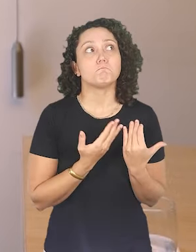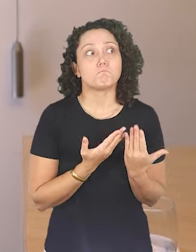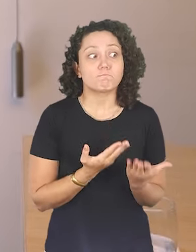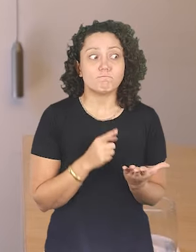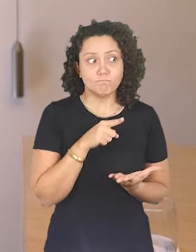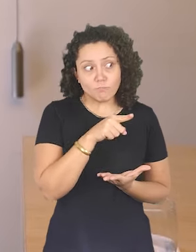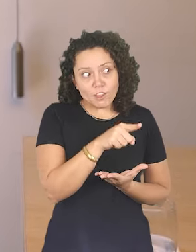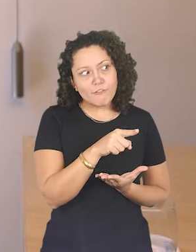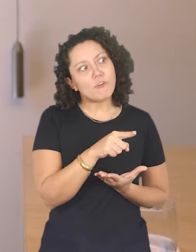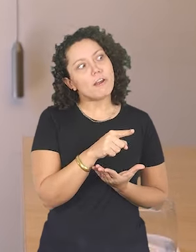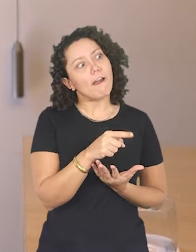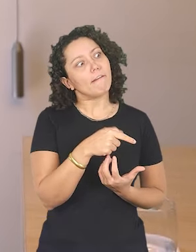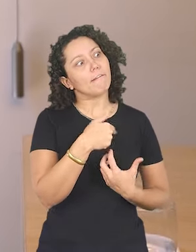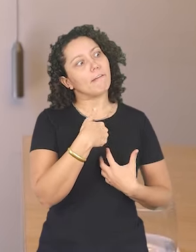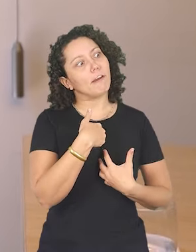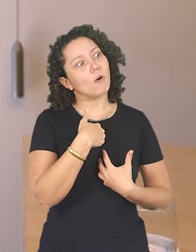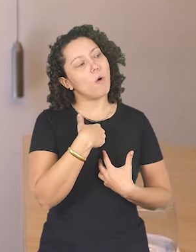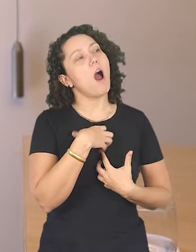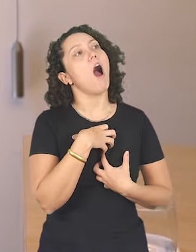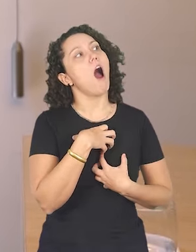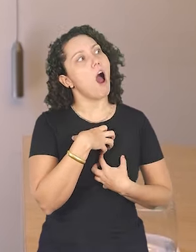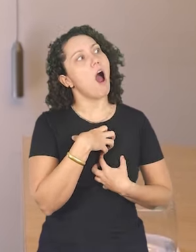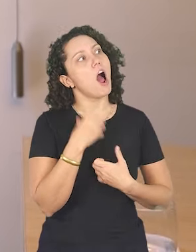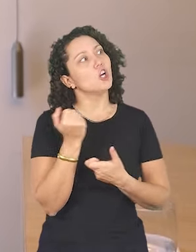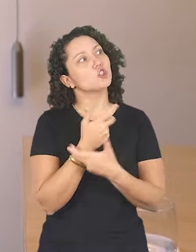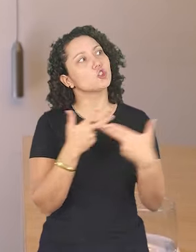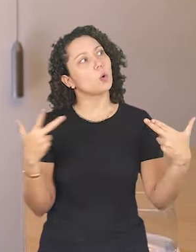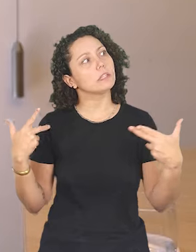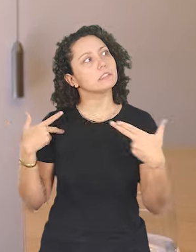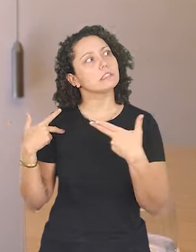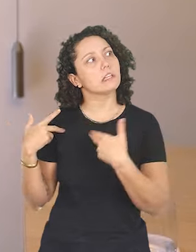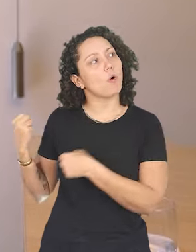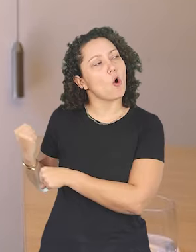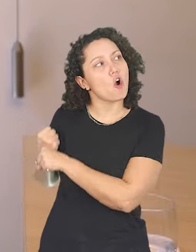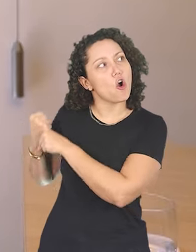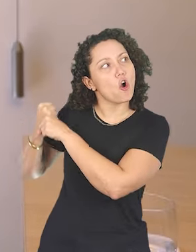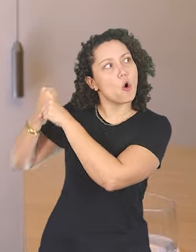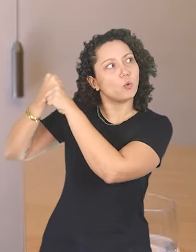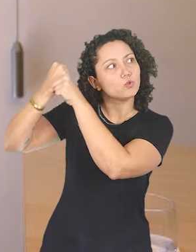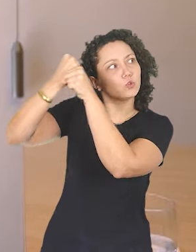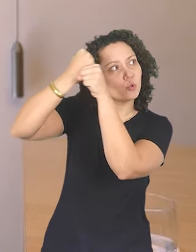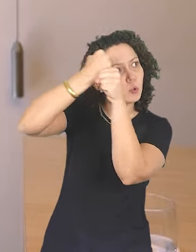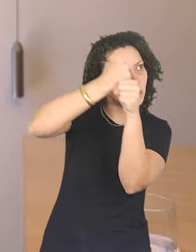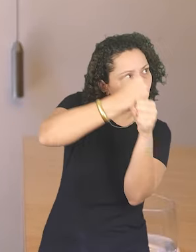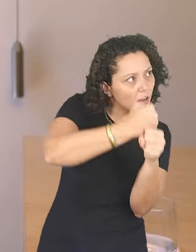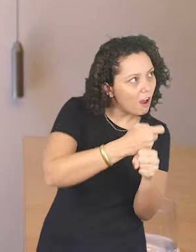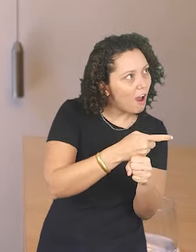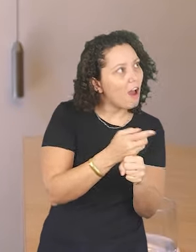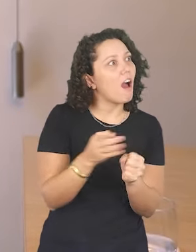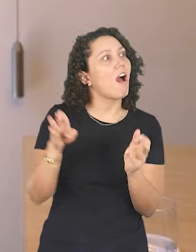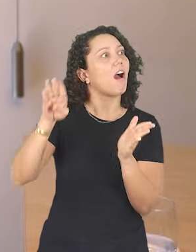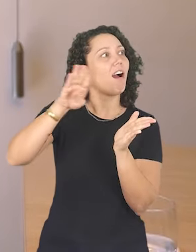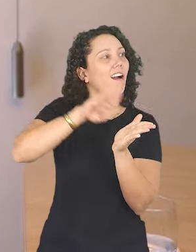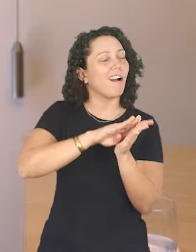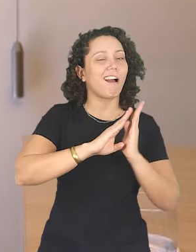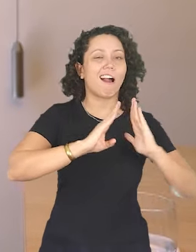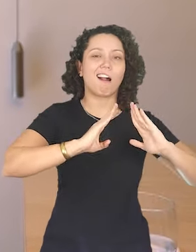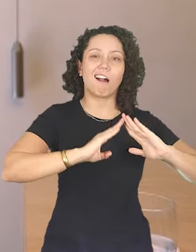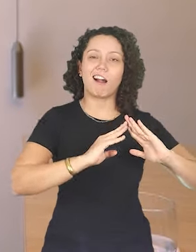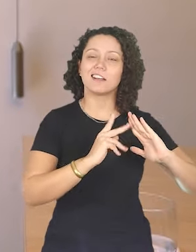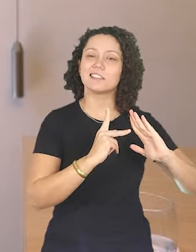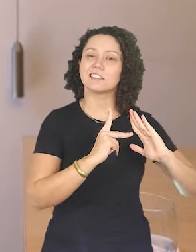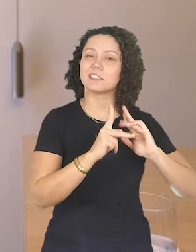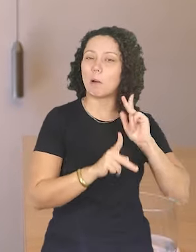onde as coisas, na verdade, fizeram, de fato, sentido. Finalmente, sabe? Tudo aquilo que eu construí está lá, me levou para esse lugar que é a Casa do